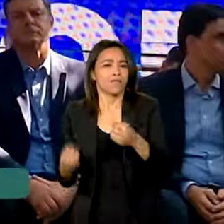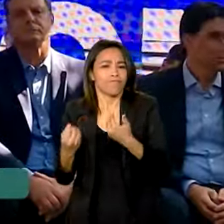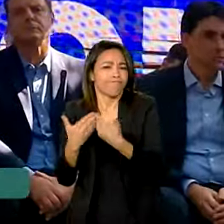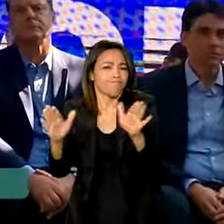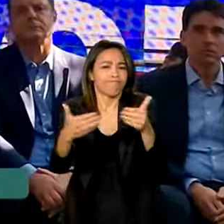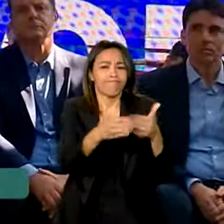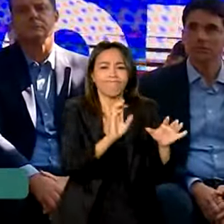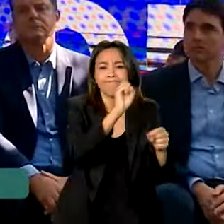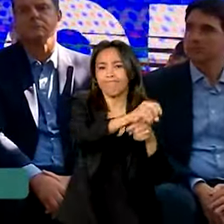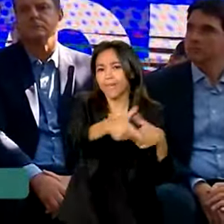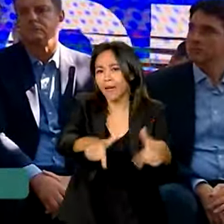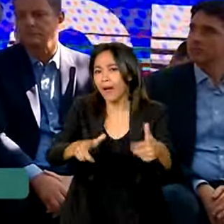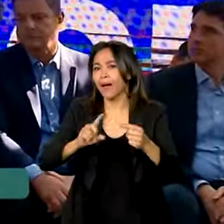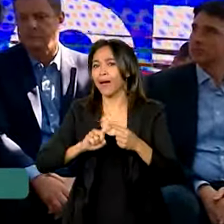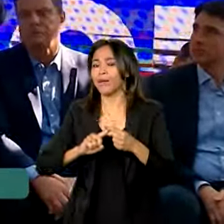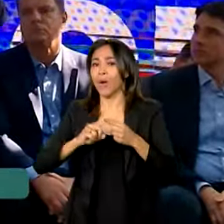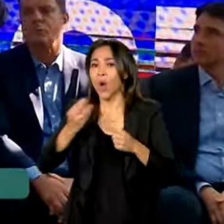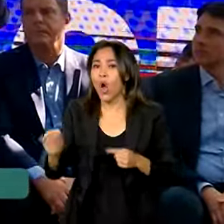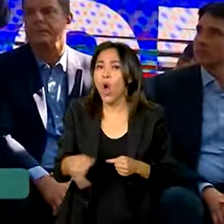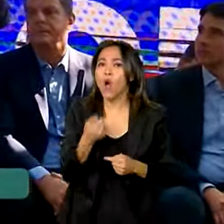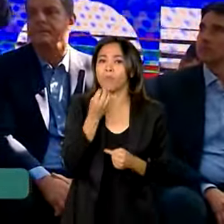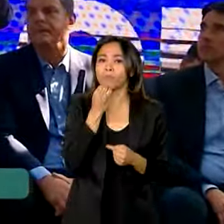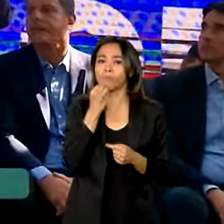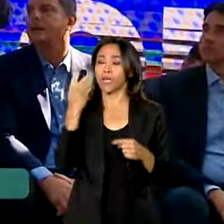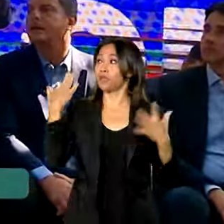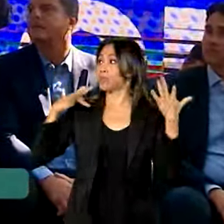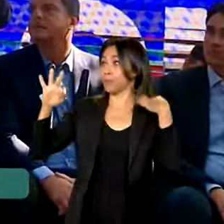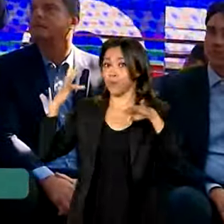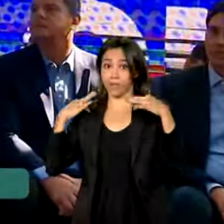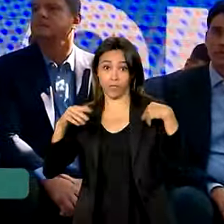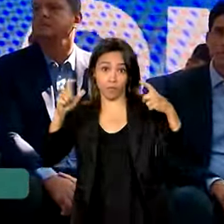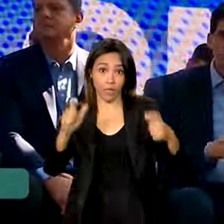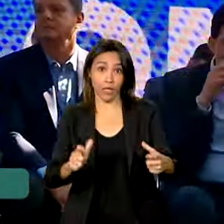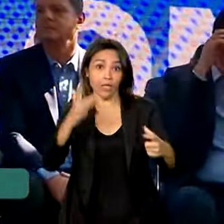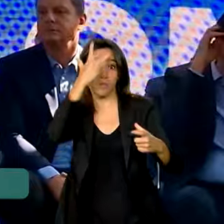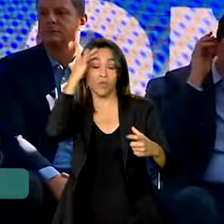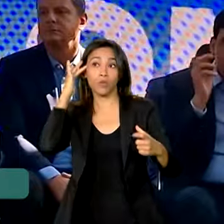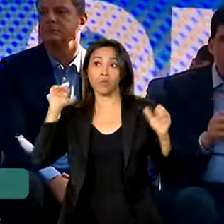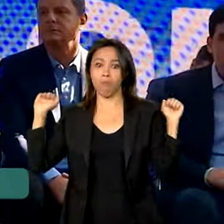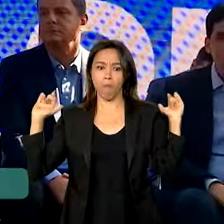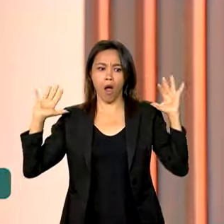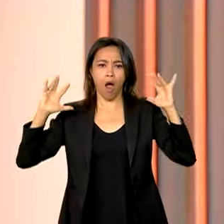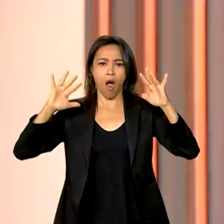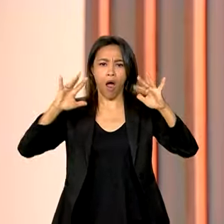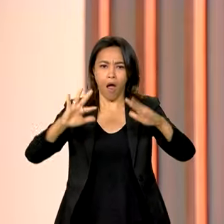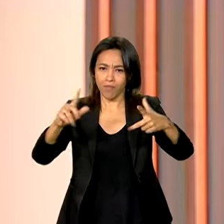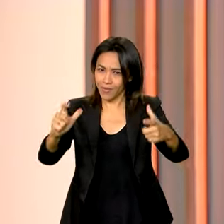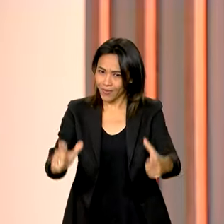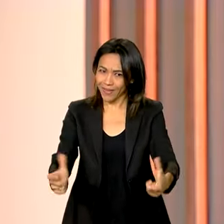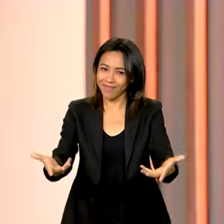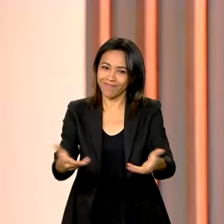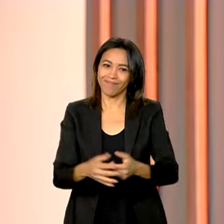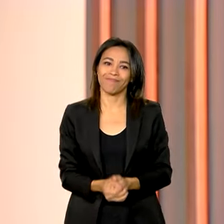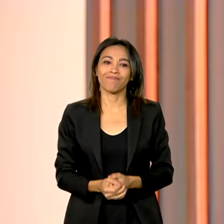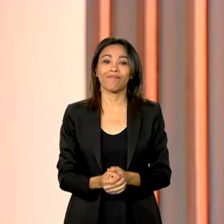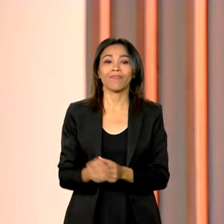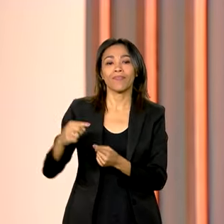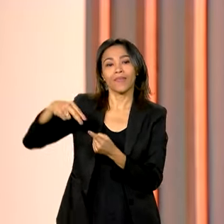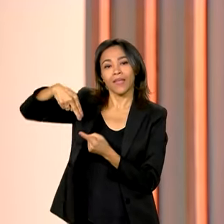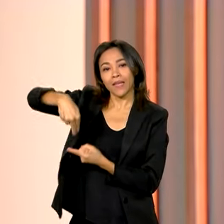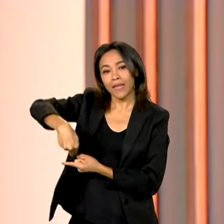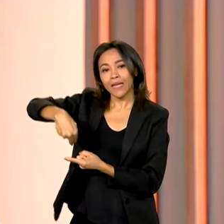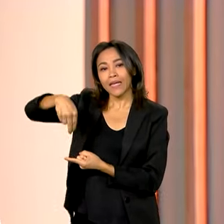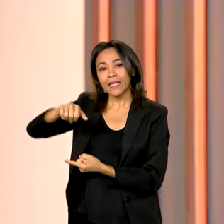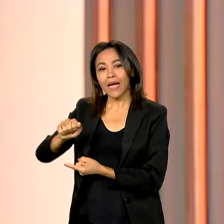oportunidade, turismo, turismo, atraindo pessoas para cá. Nauru e